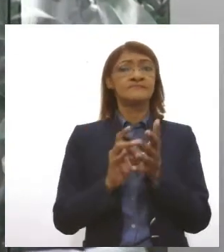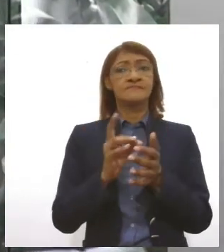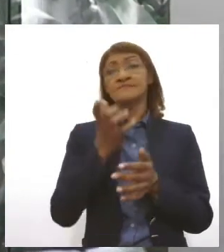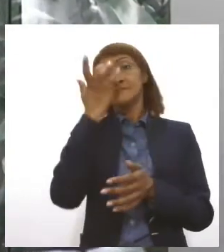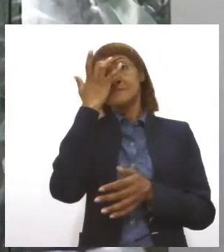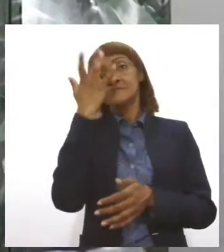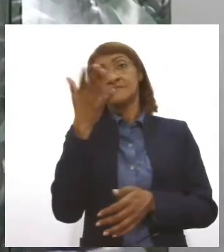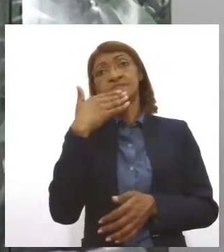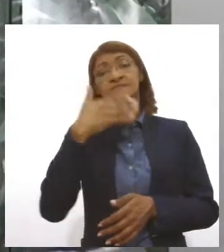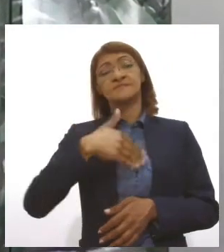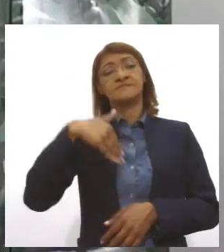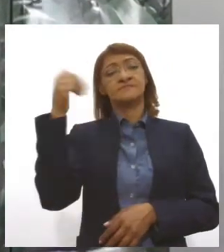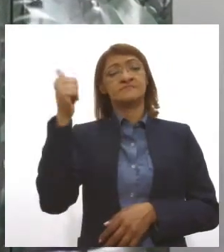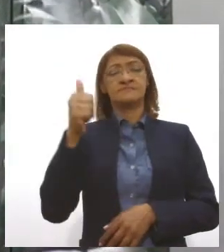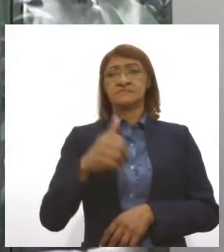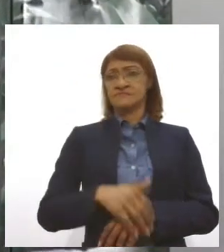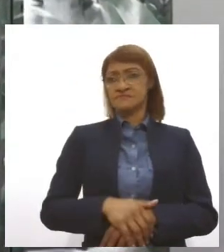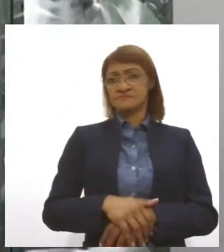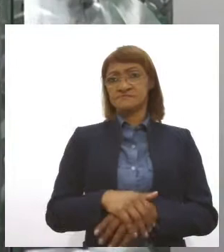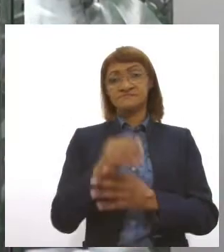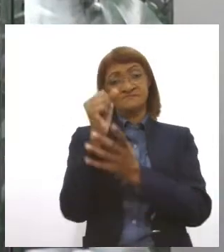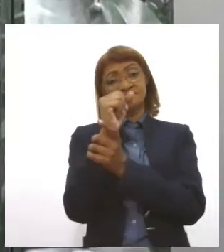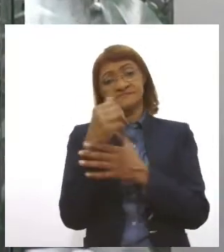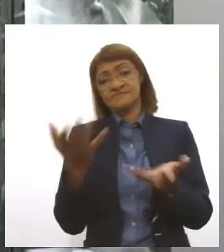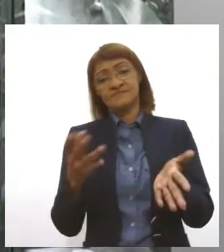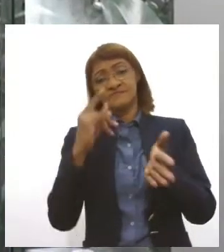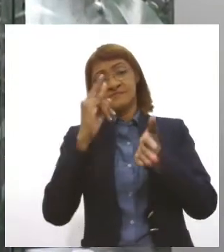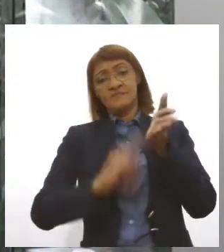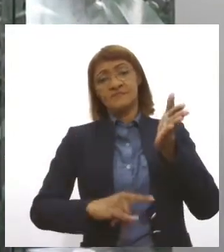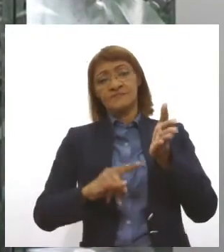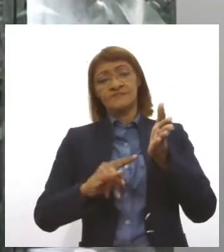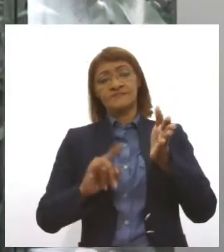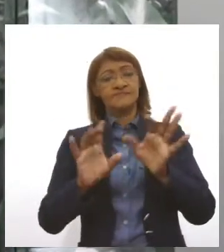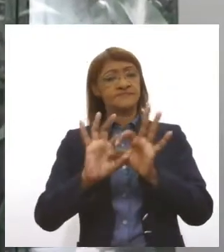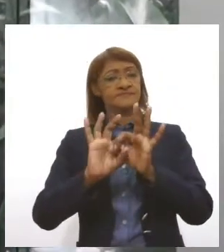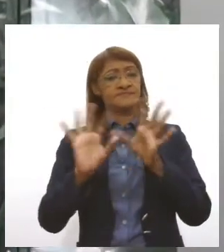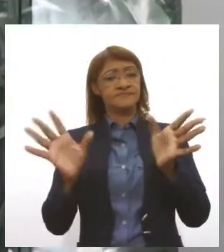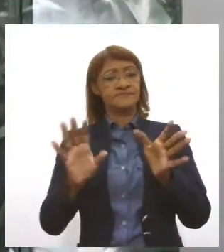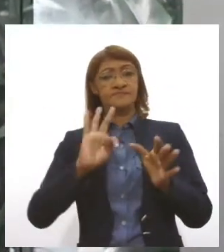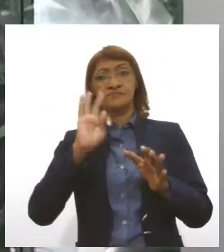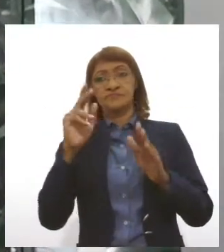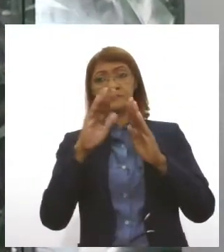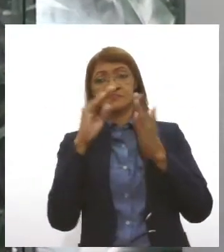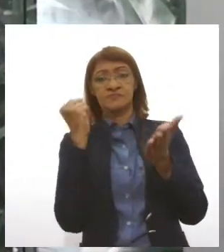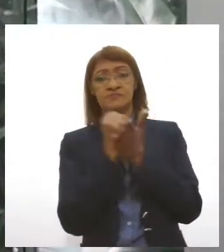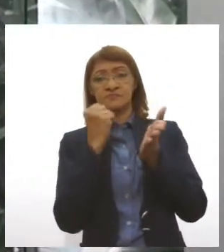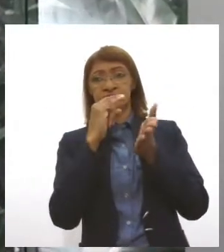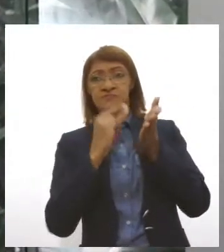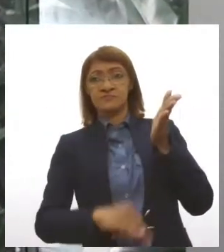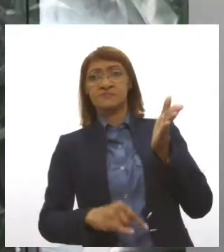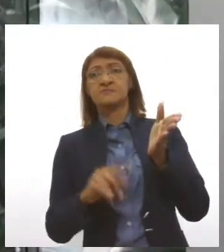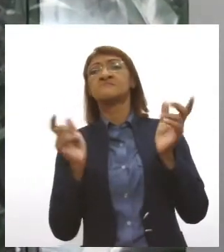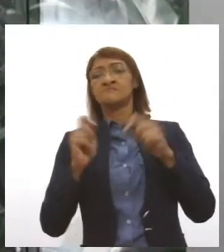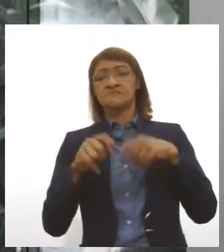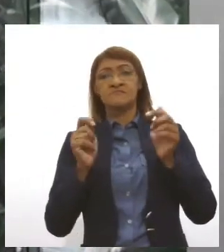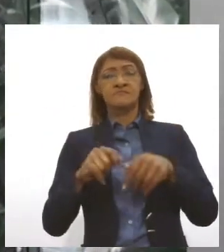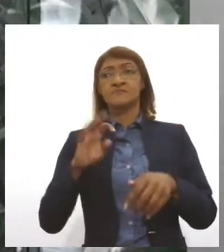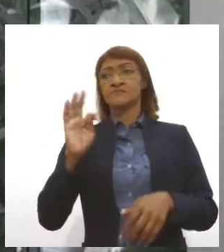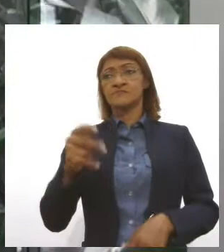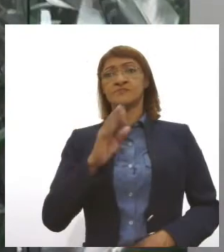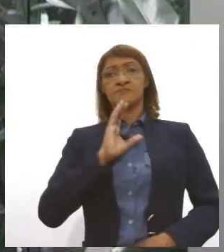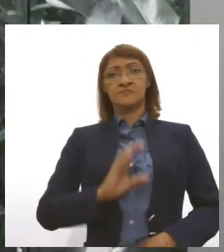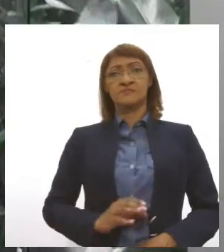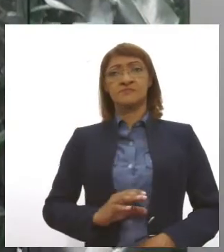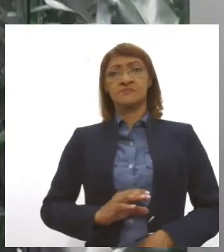muito mais do que uma falta de segurança. O documento, ele é público, os documentos de cartório são todos públicos, são todos acessíveis. Qualquer cidadão tem direito a